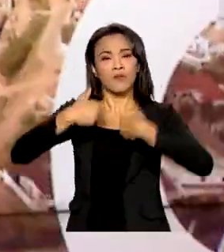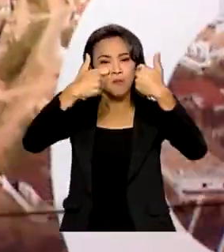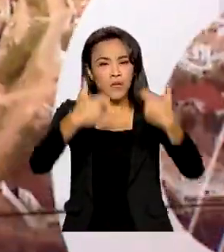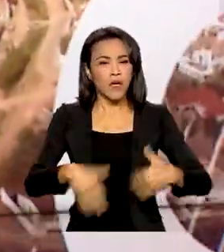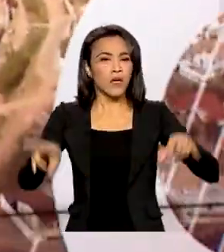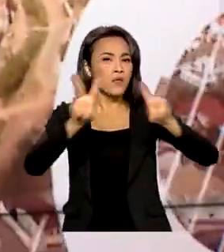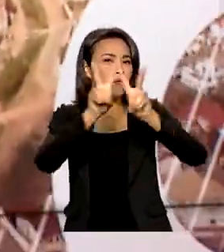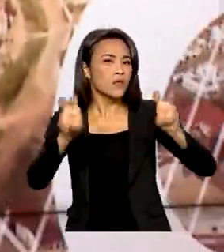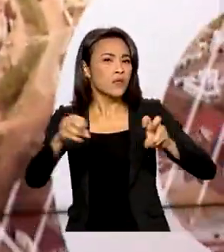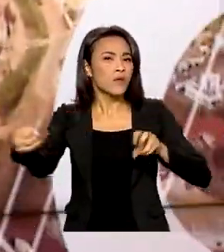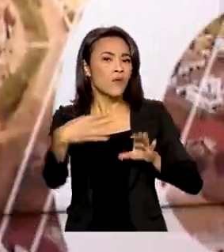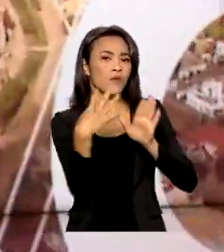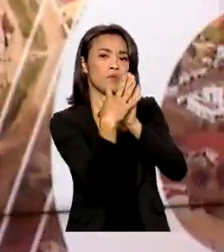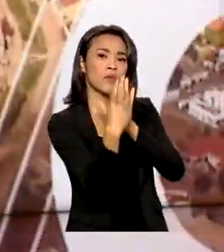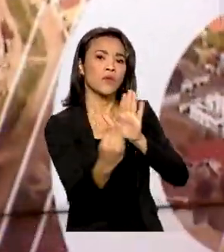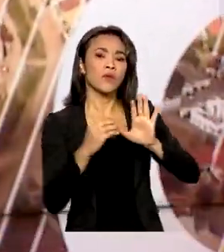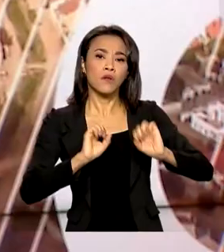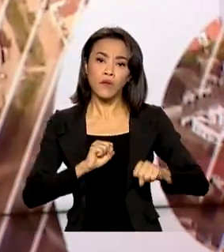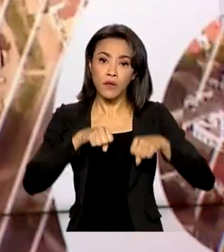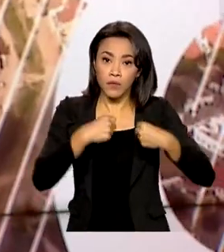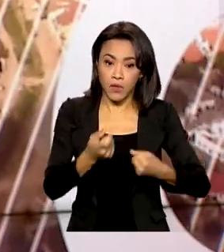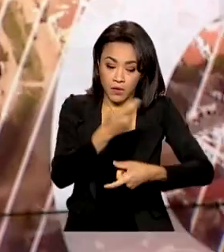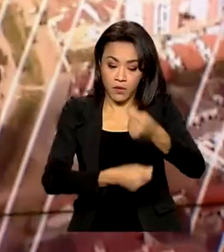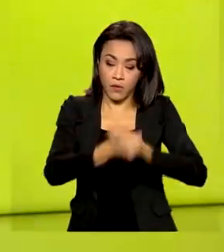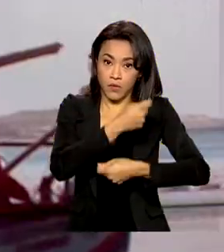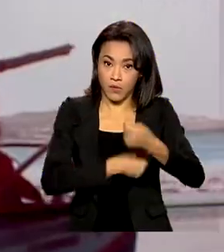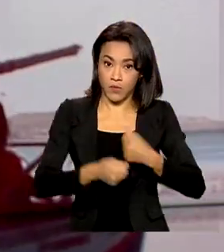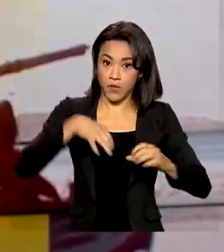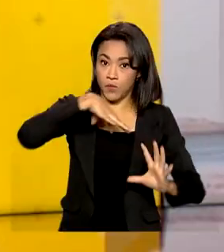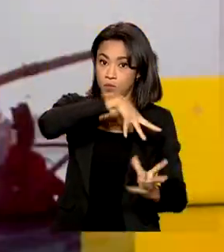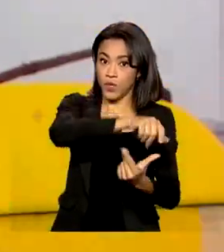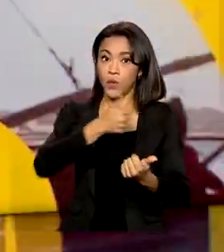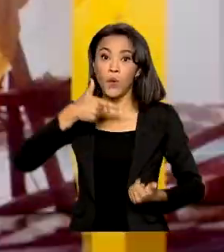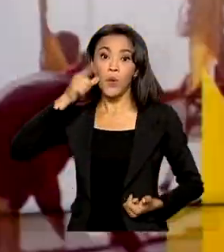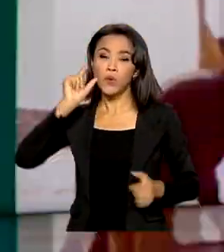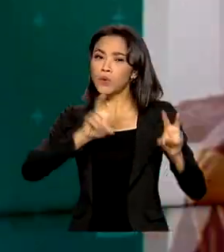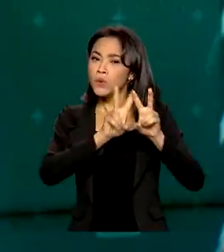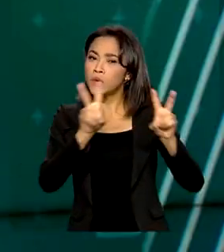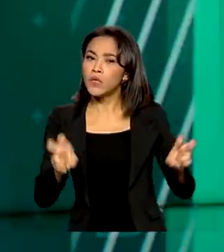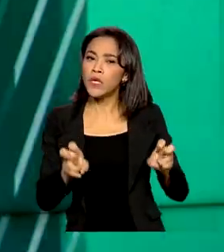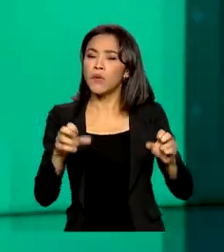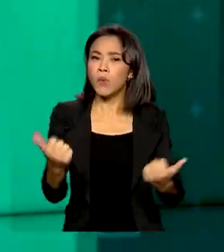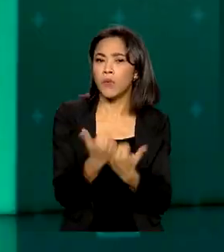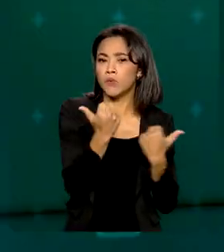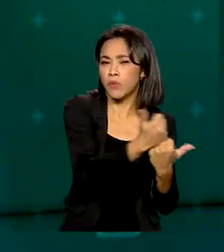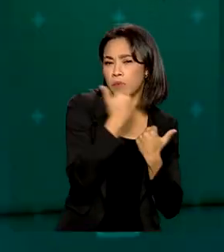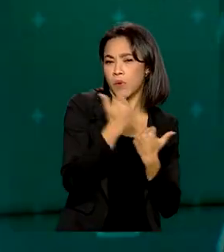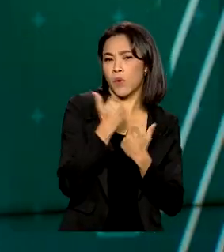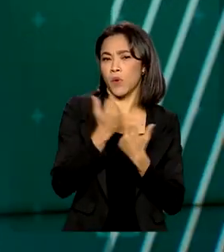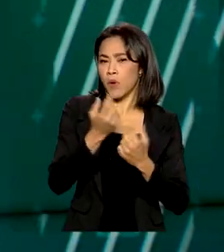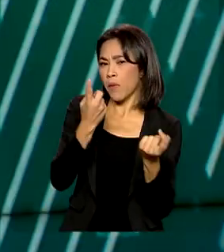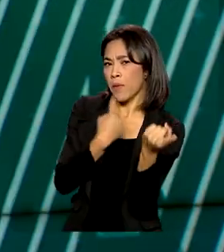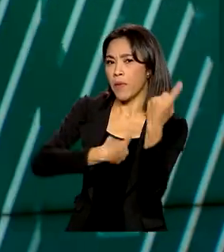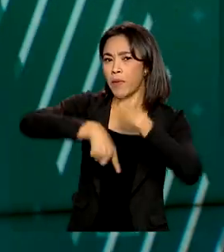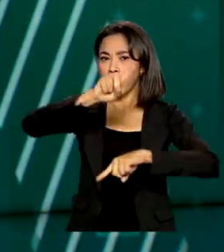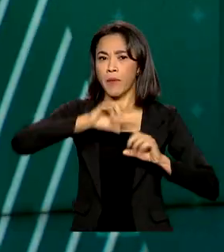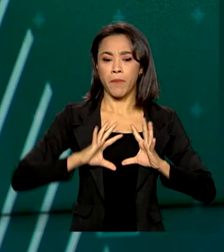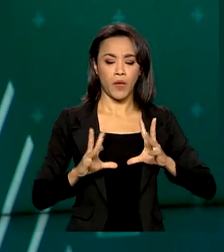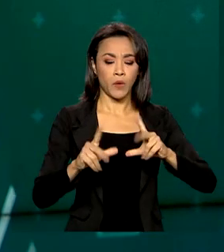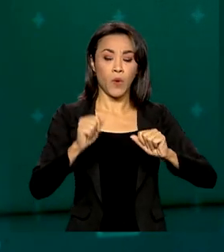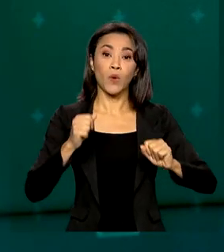recuperação da economia mundial. Ontem, o grupo discutiu a busca pela cooperação e pela prosperidade para todos os mercados